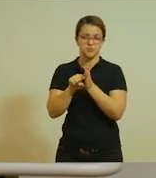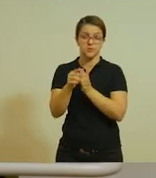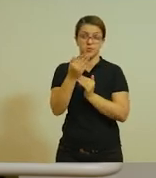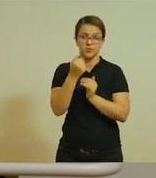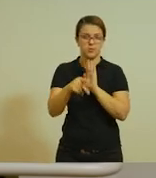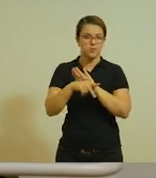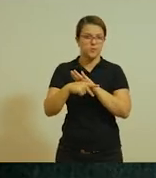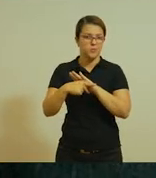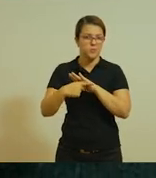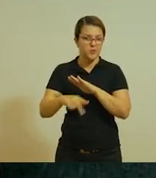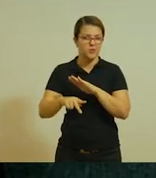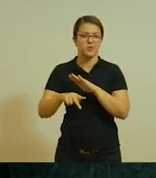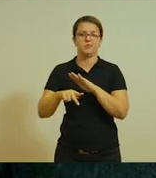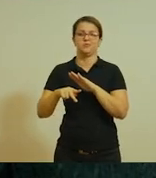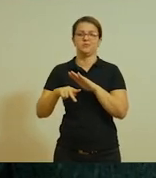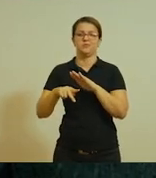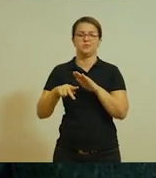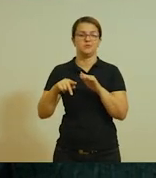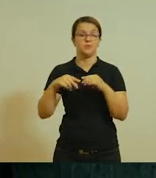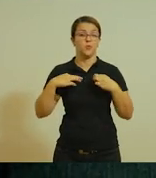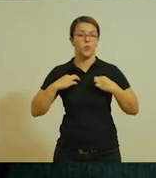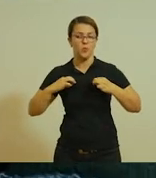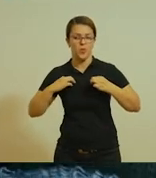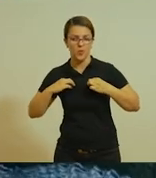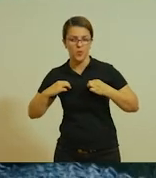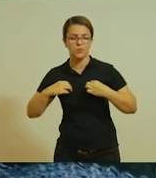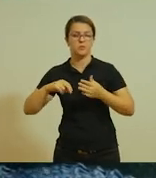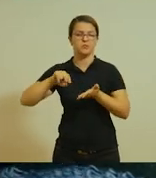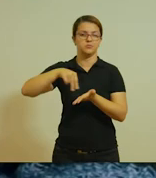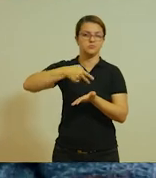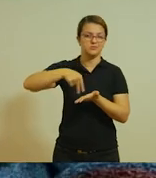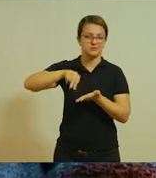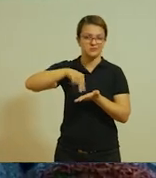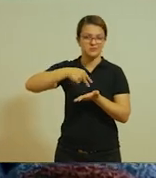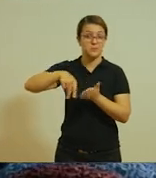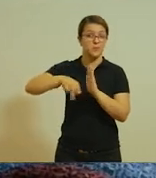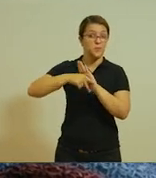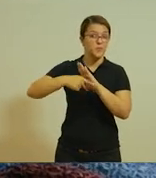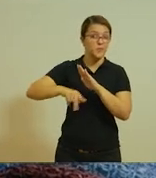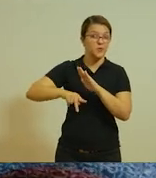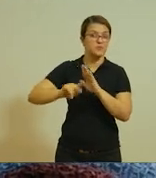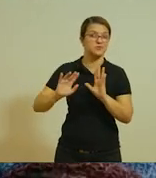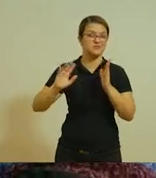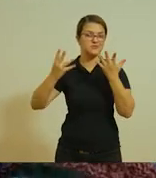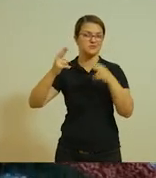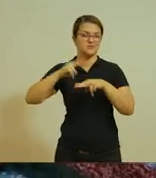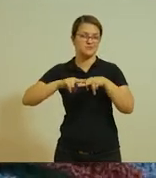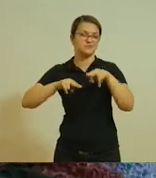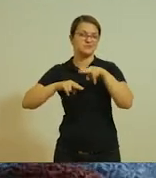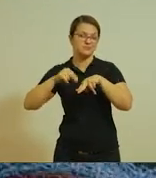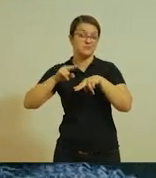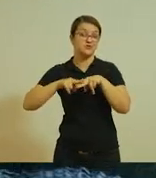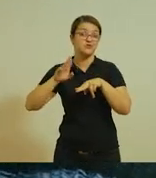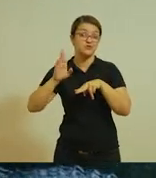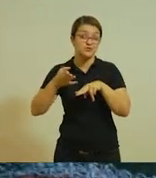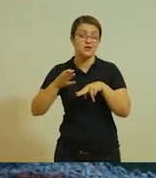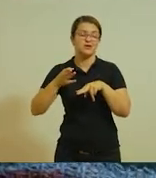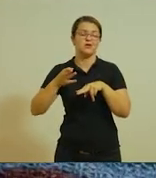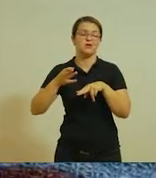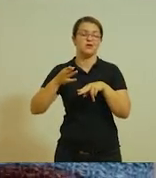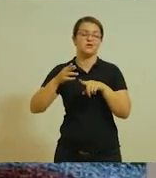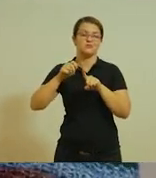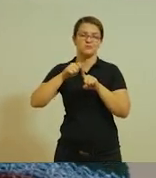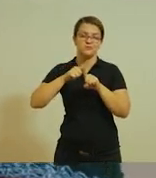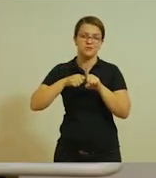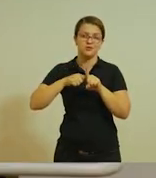comida típica, vestimenta, música ou dança, nas festas juninas, já que nós estamos no mês de